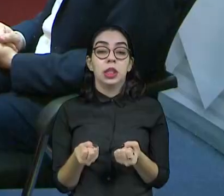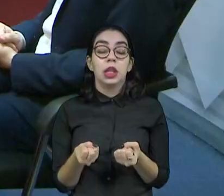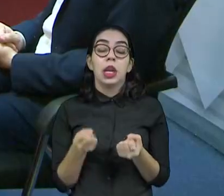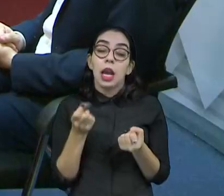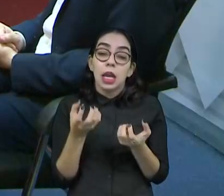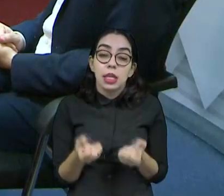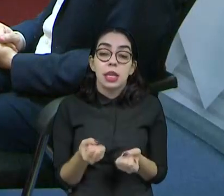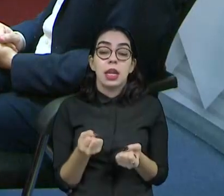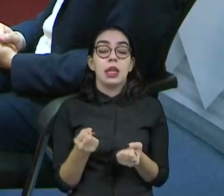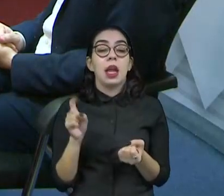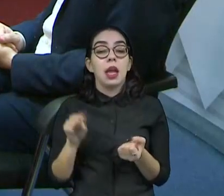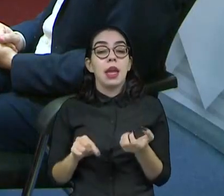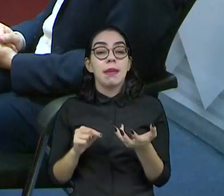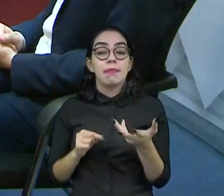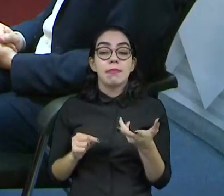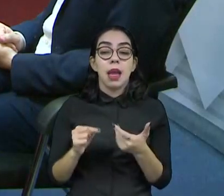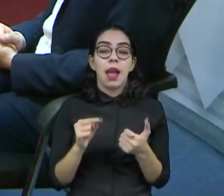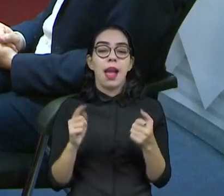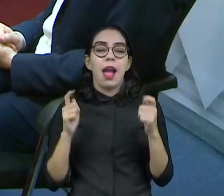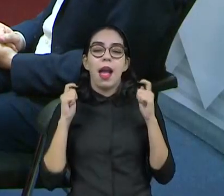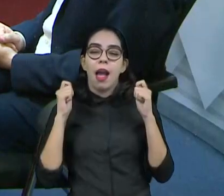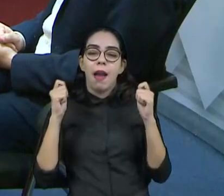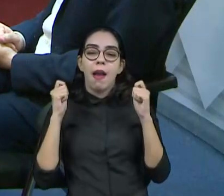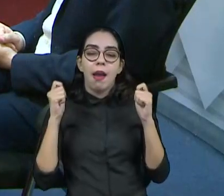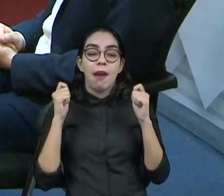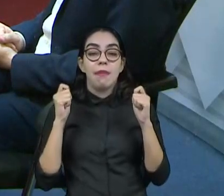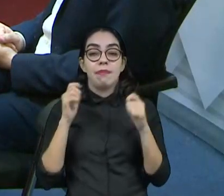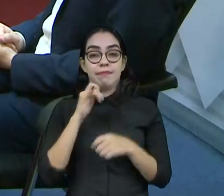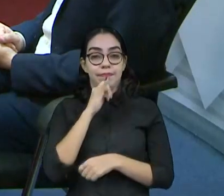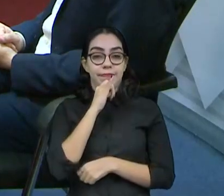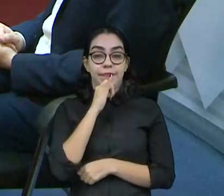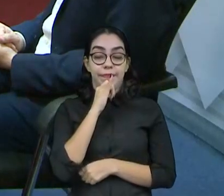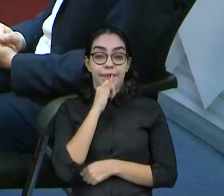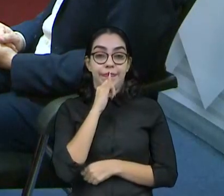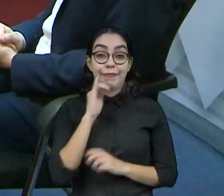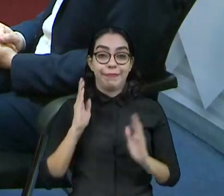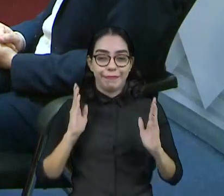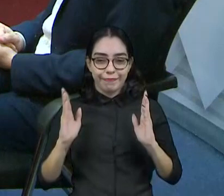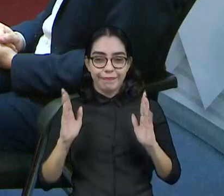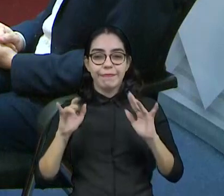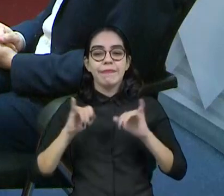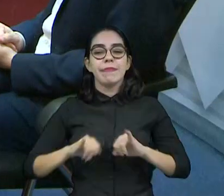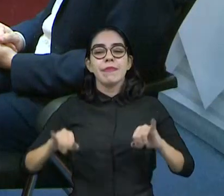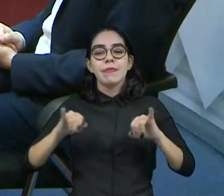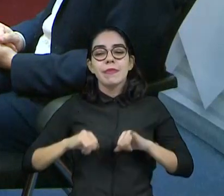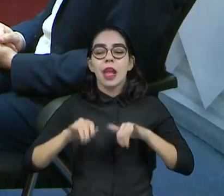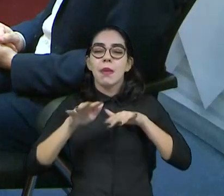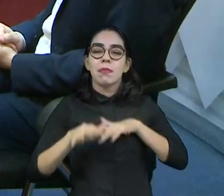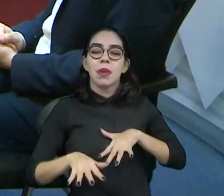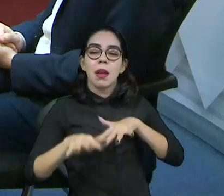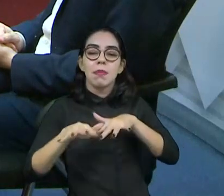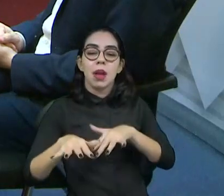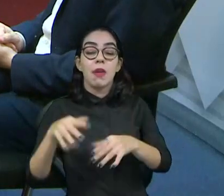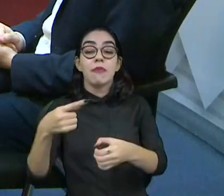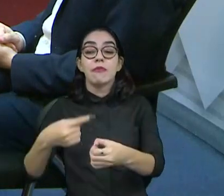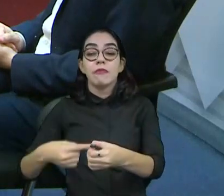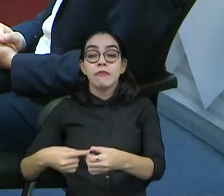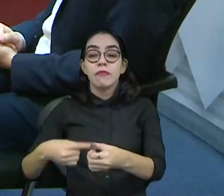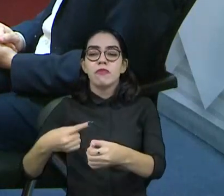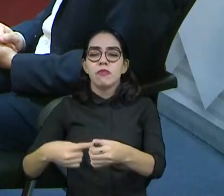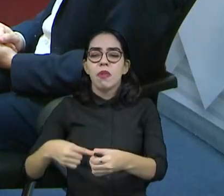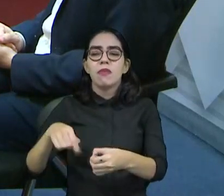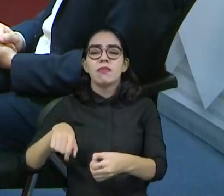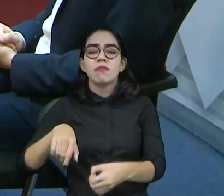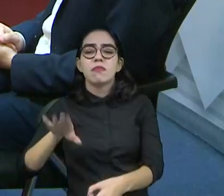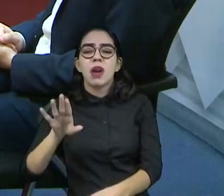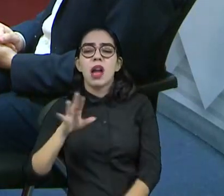de torcida, digamos assim. Na campanha, dá até para avaliar, tipo assim, tem mais votos em cidade tal, em cidade tal